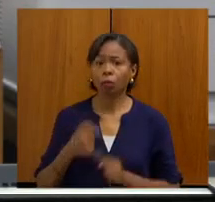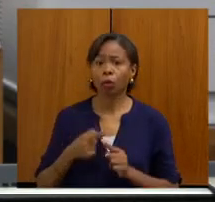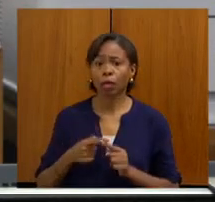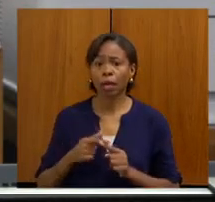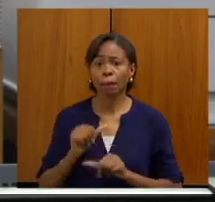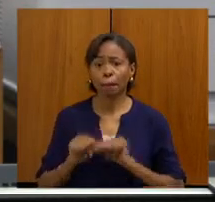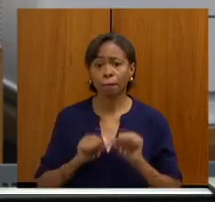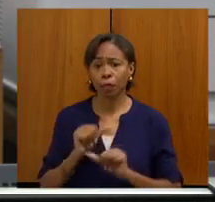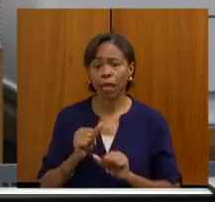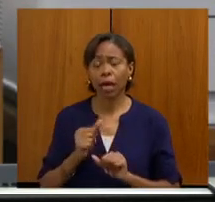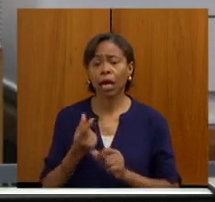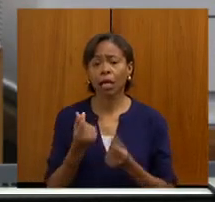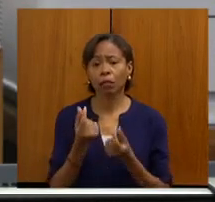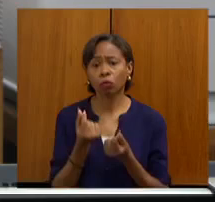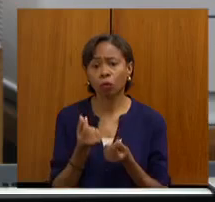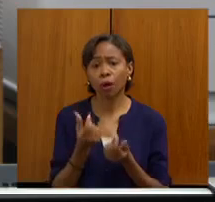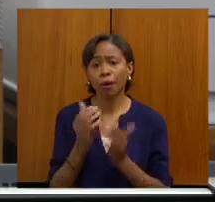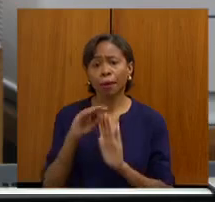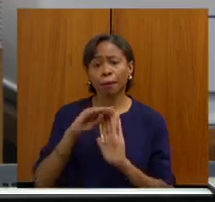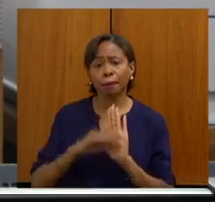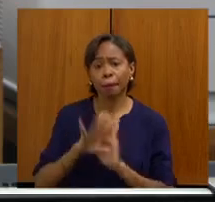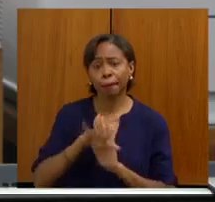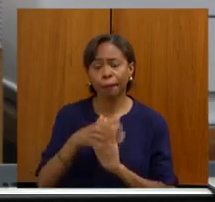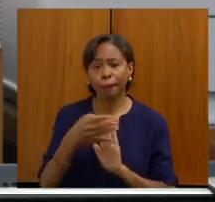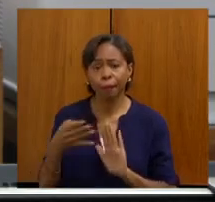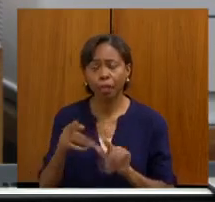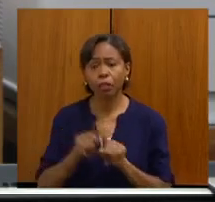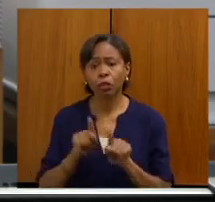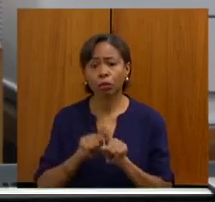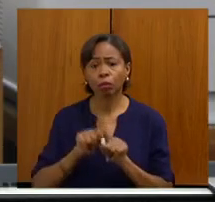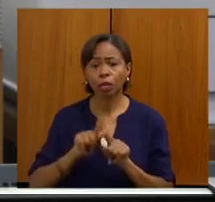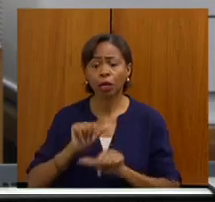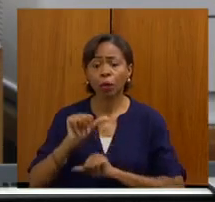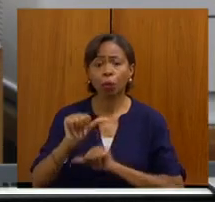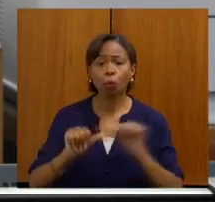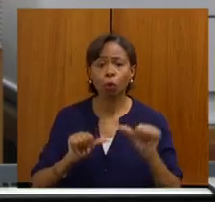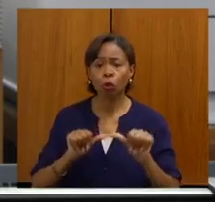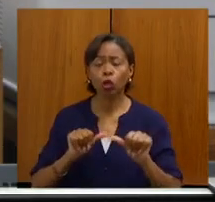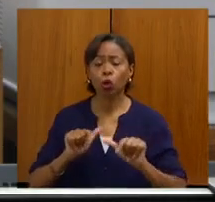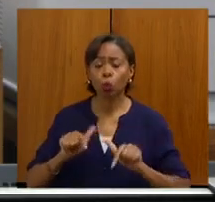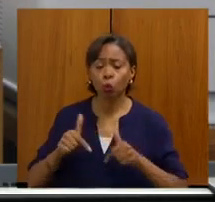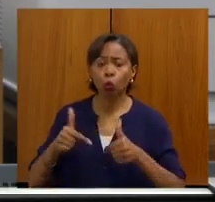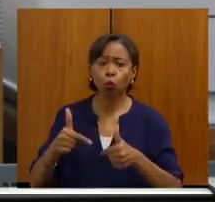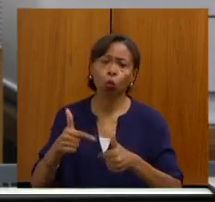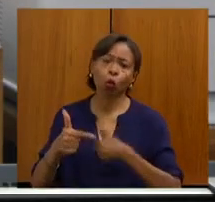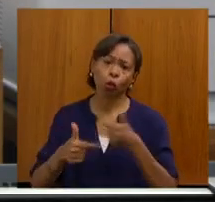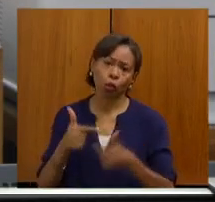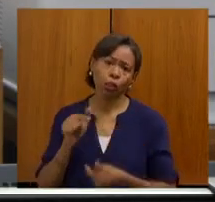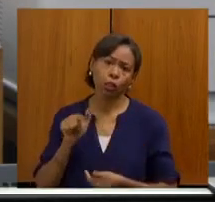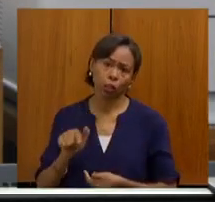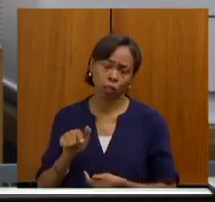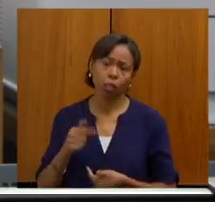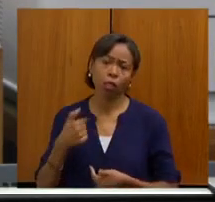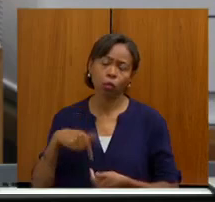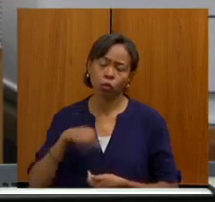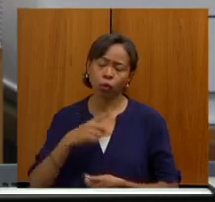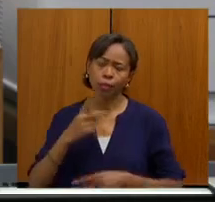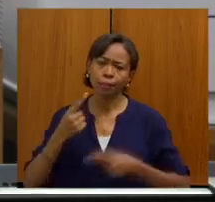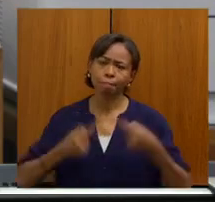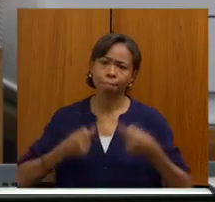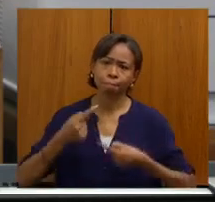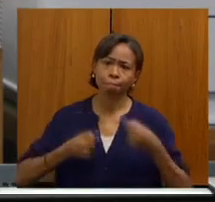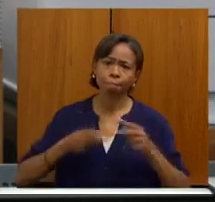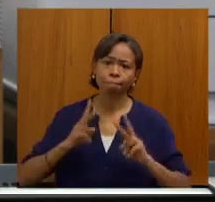como aumente também, atualize os procedimentos diante de uma nova realidade. Então, gente vem discutindo isso com frequência dentro